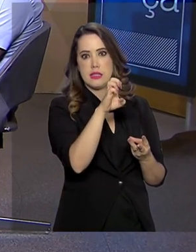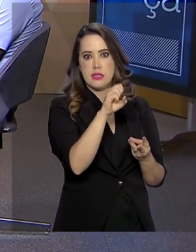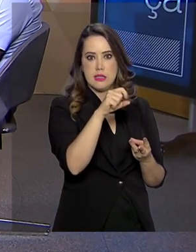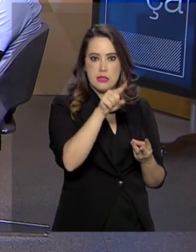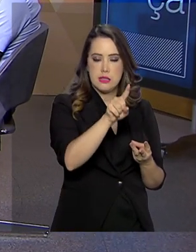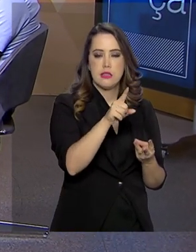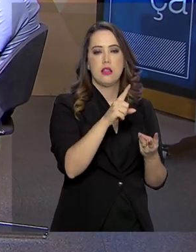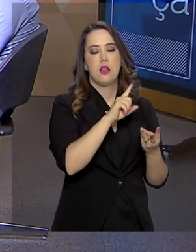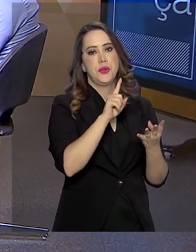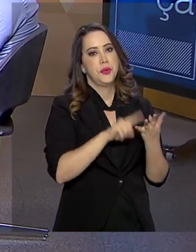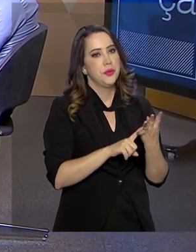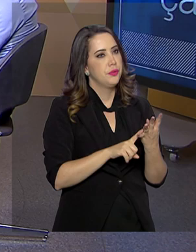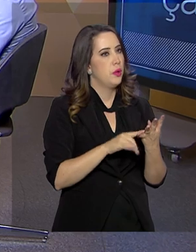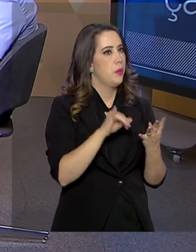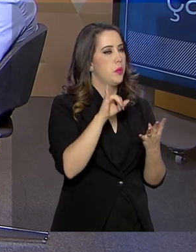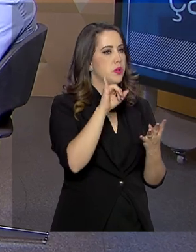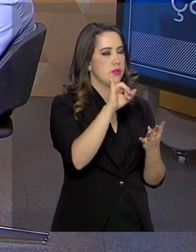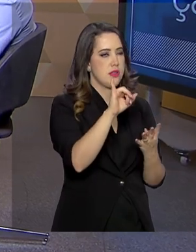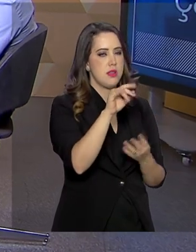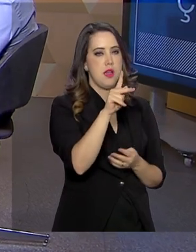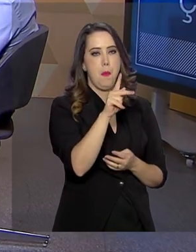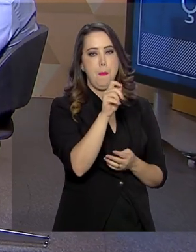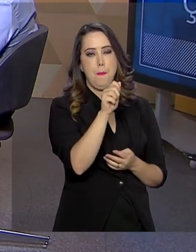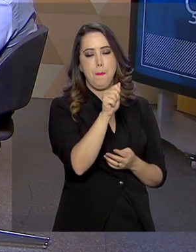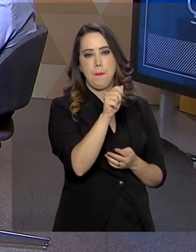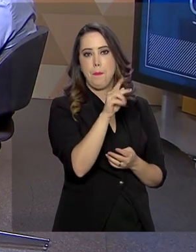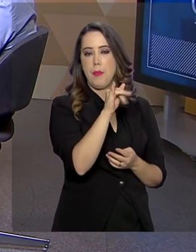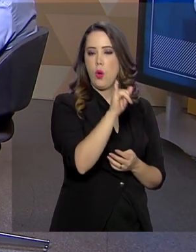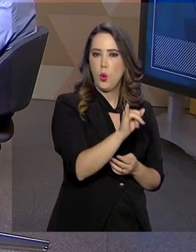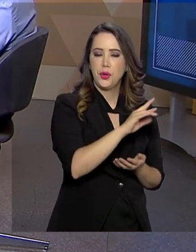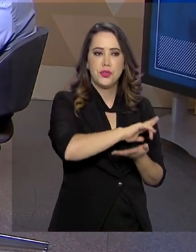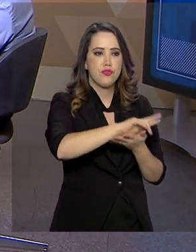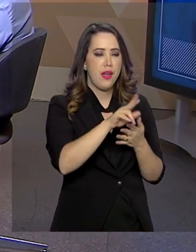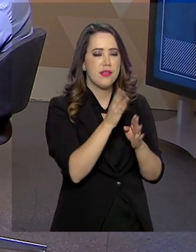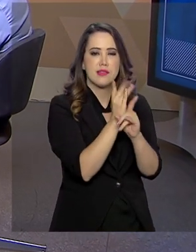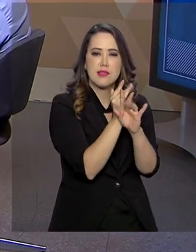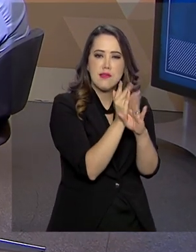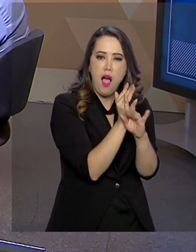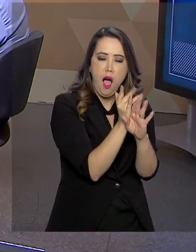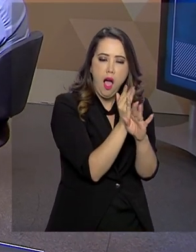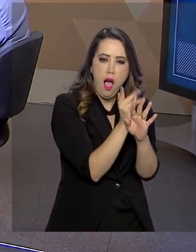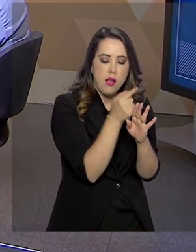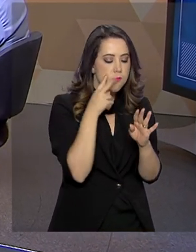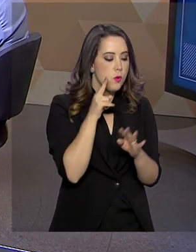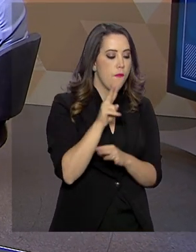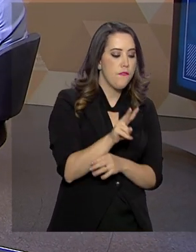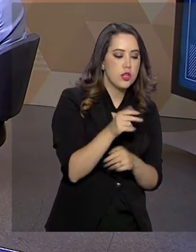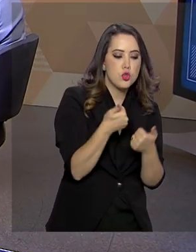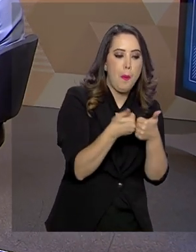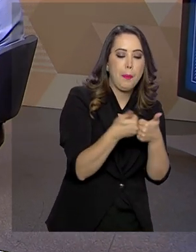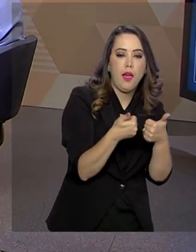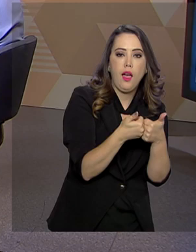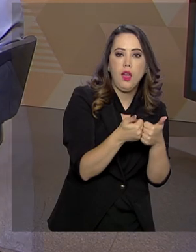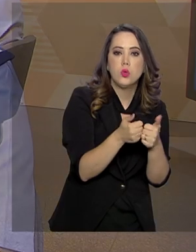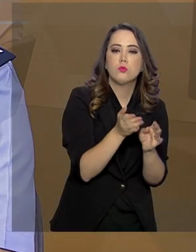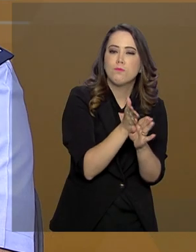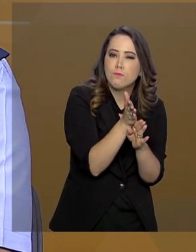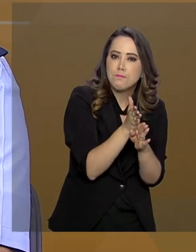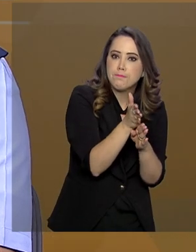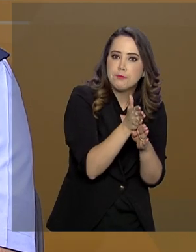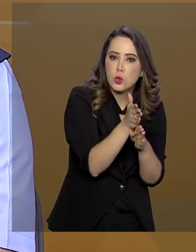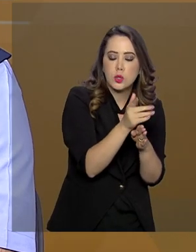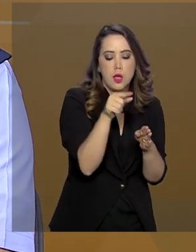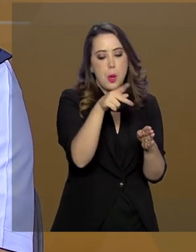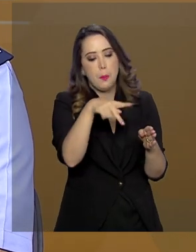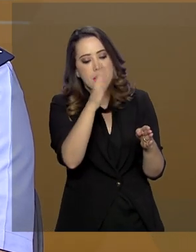de Rorama, fomos ao Oiapoque, estamos indo na semana que vem a Tabatinga. Então, nós vamos na ponta lá para saber a realidade e conversar com os órgãos